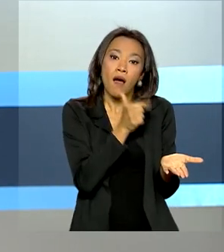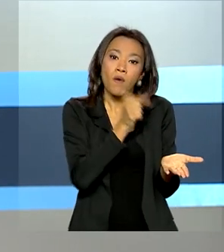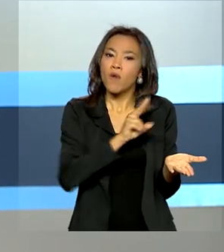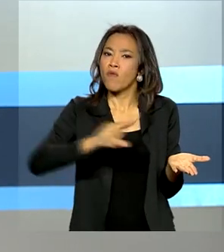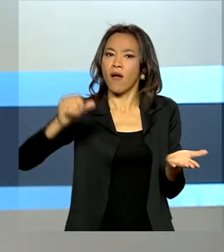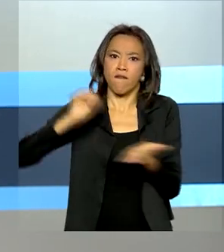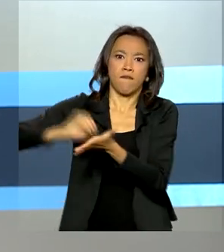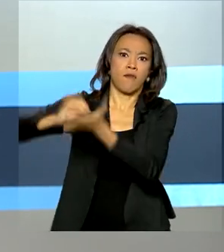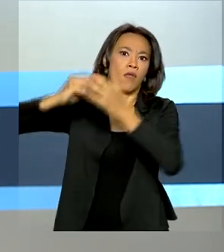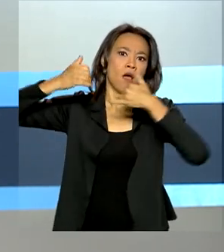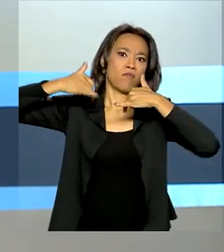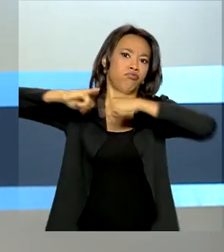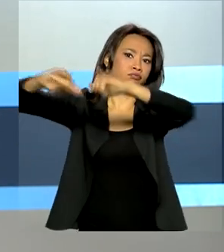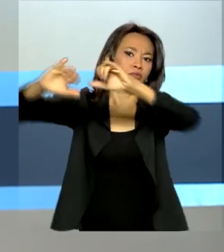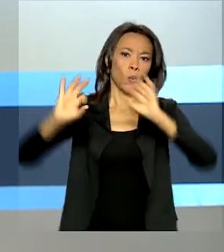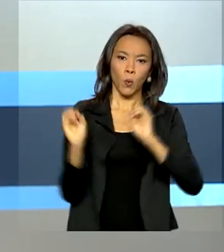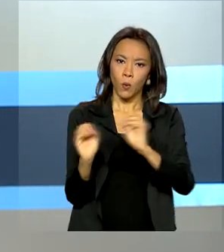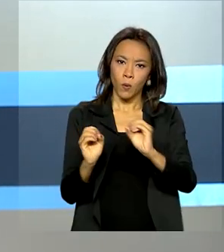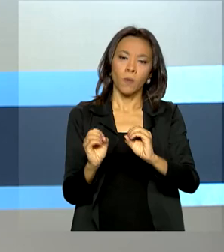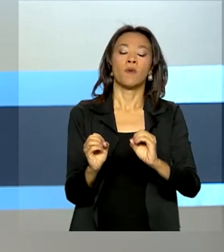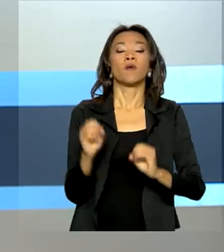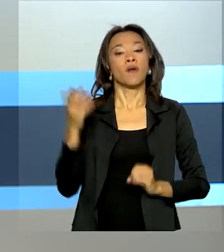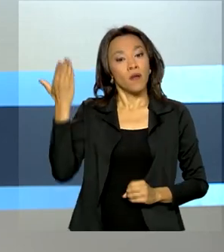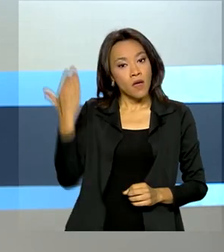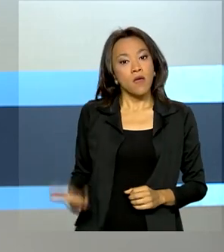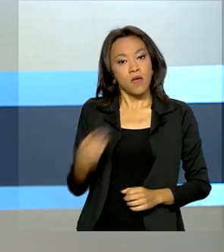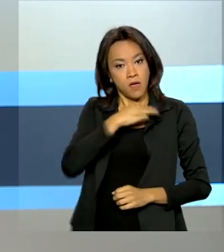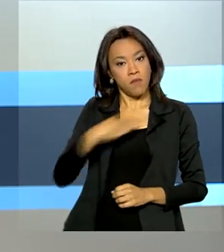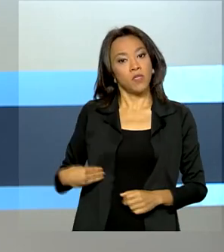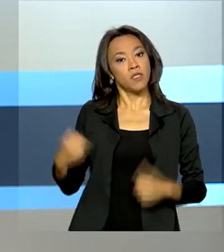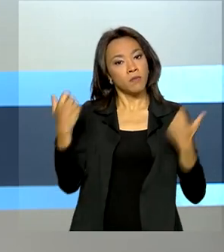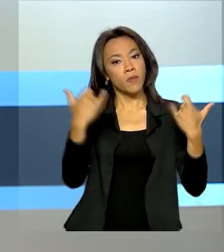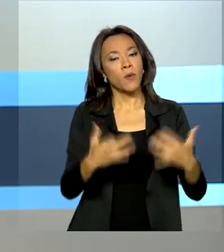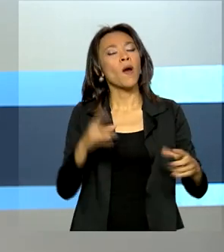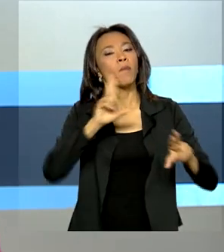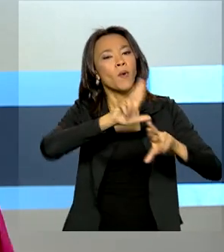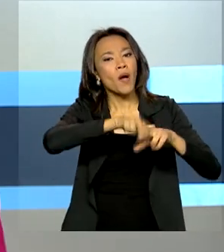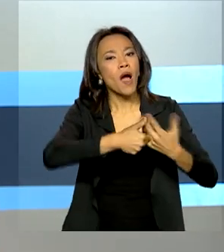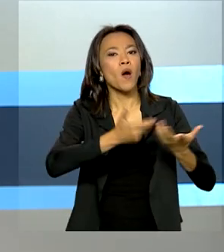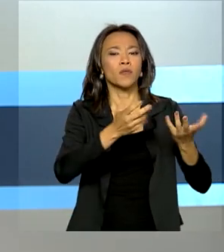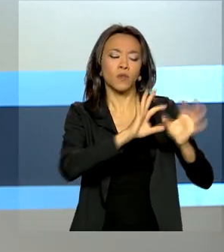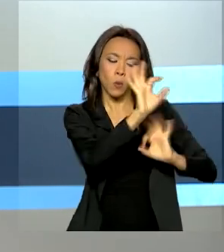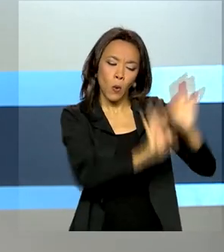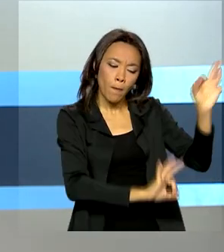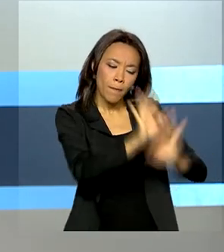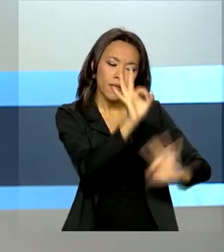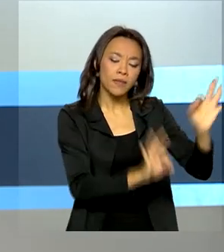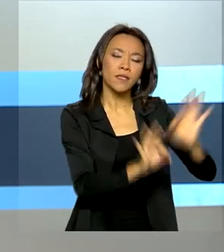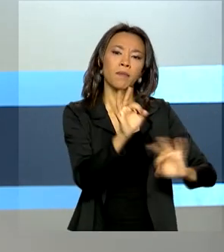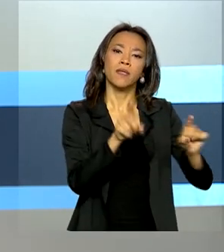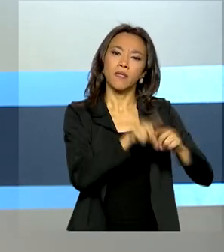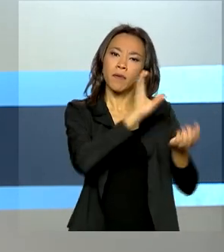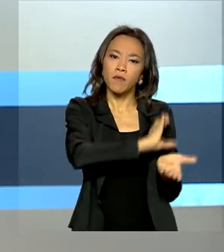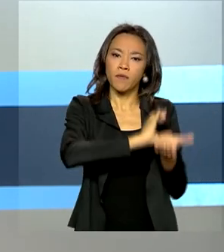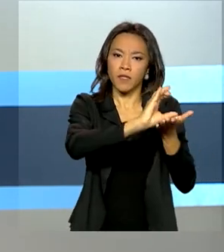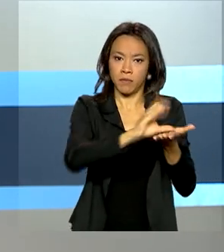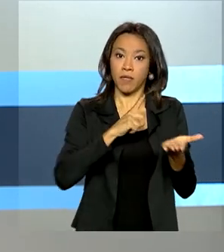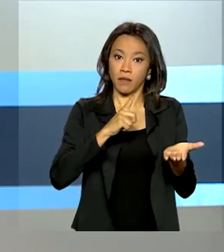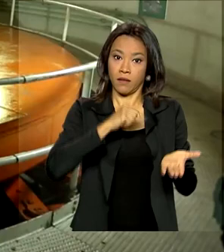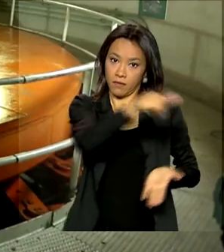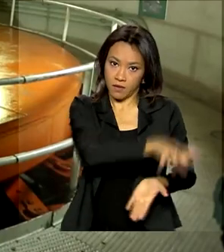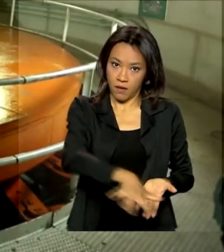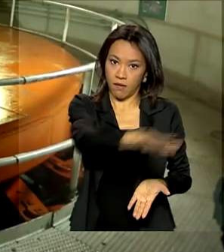faltar energia. O motivo, de acordo com Bento Albuquerque, é o investimento e o planejamento que está sendo feito nessa área.